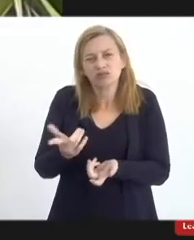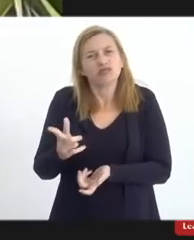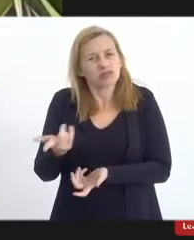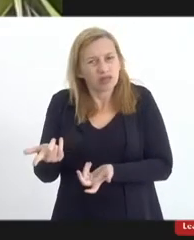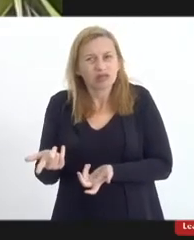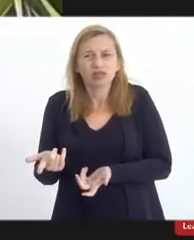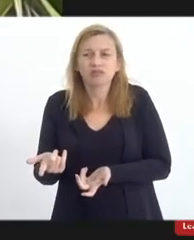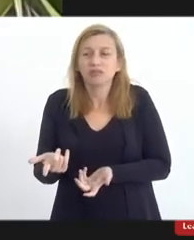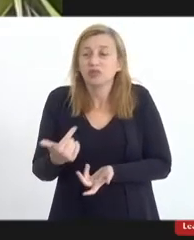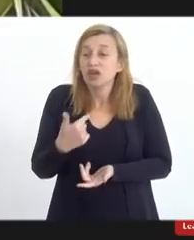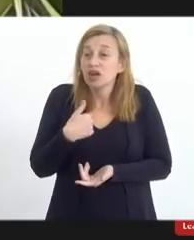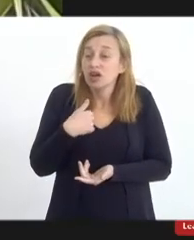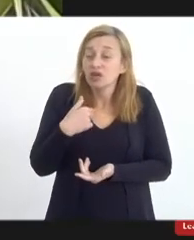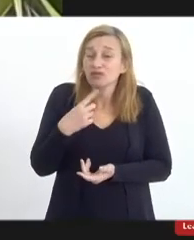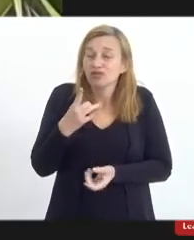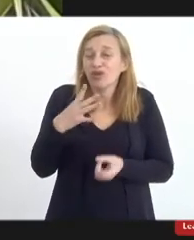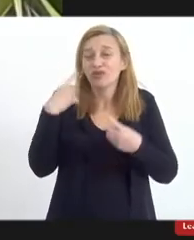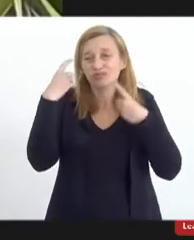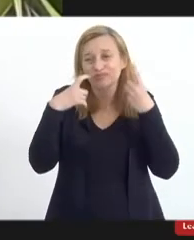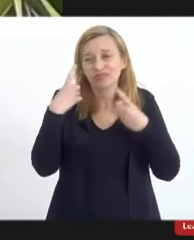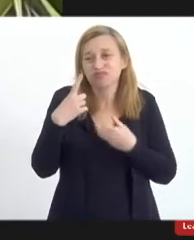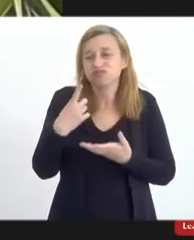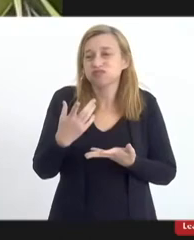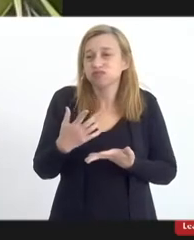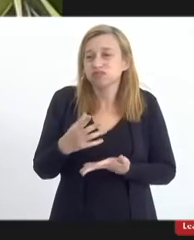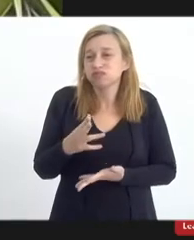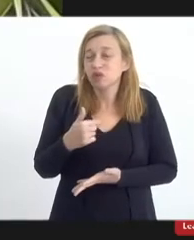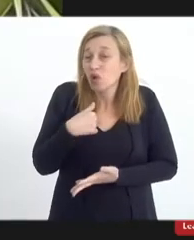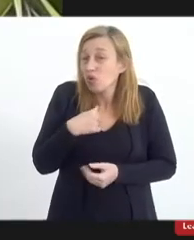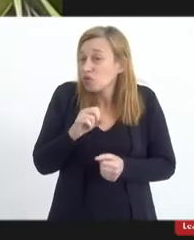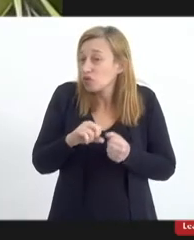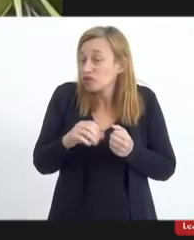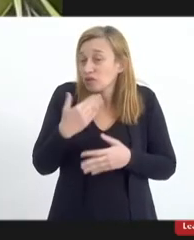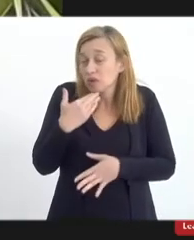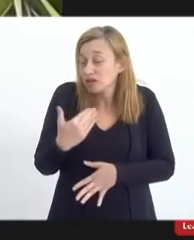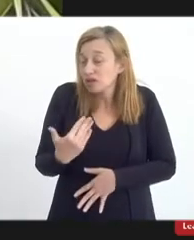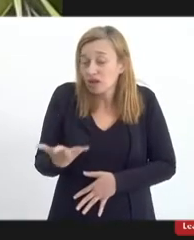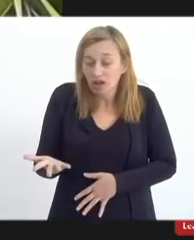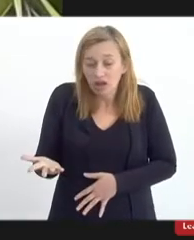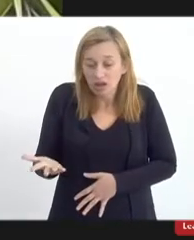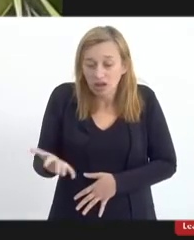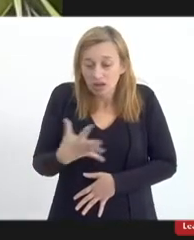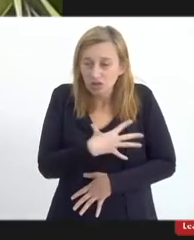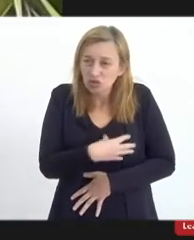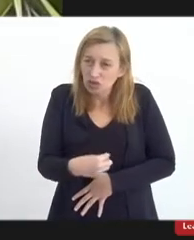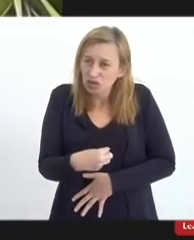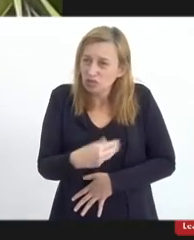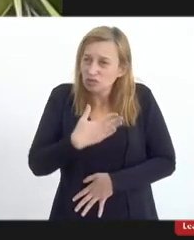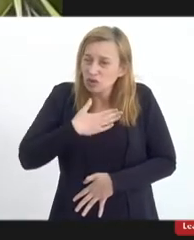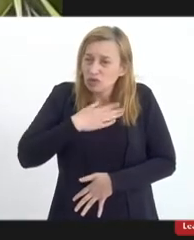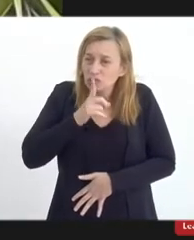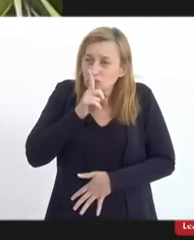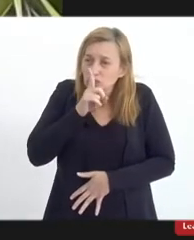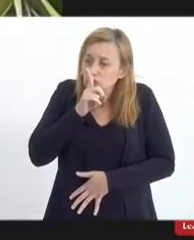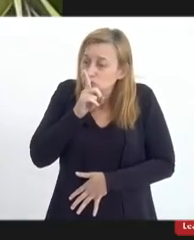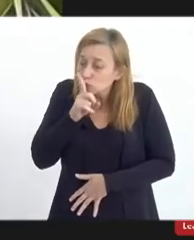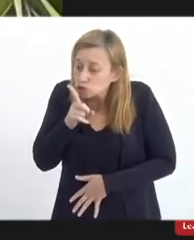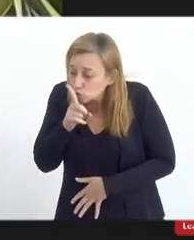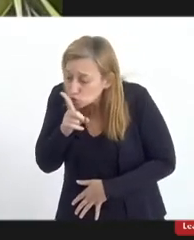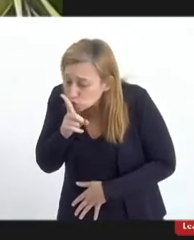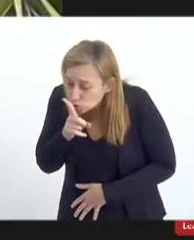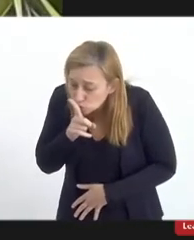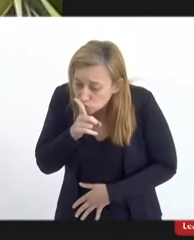eu fiquei só em desespero, a única coisa que eu fiz foi pedir para os meus filhos ficarem quietos,